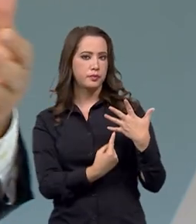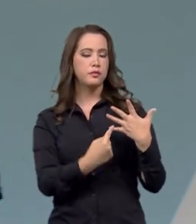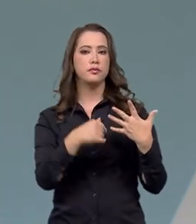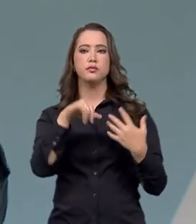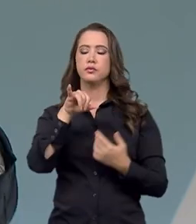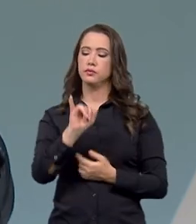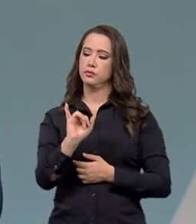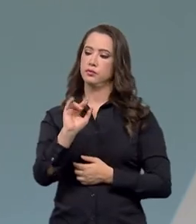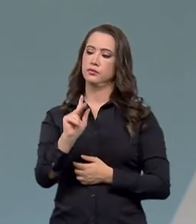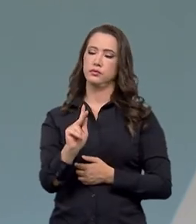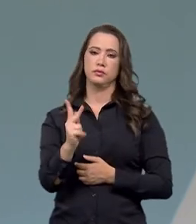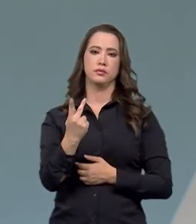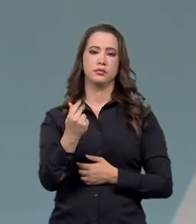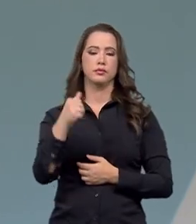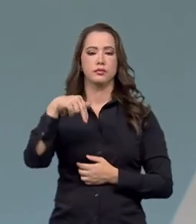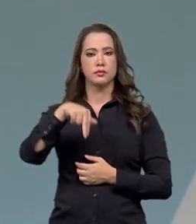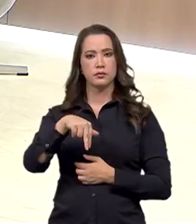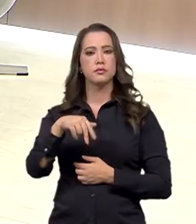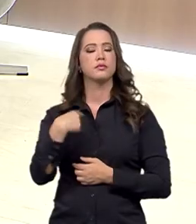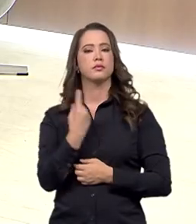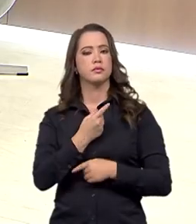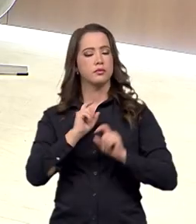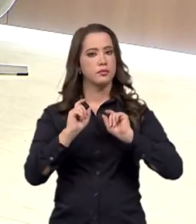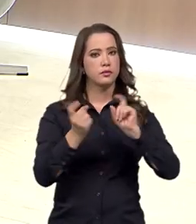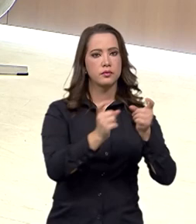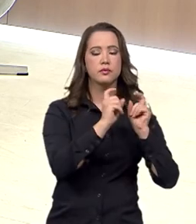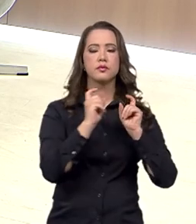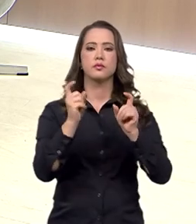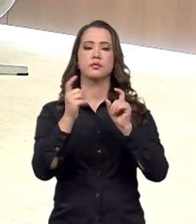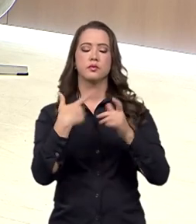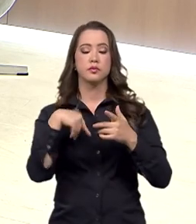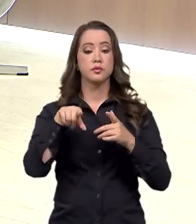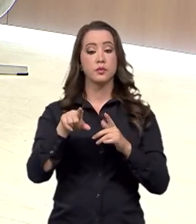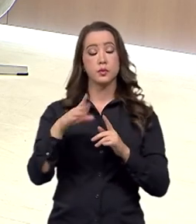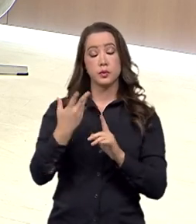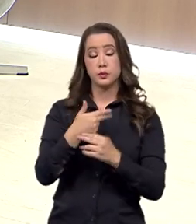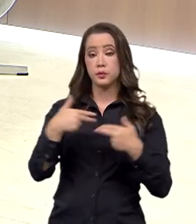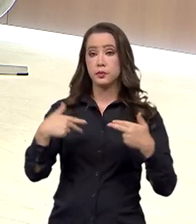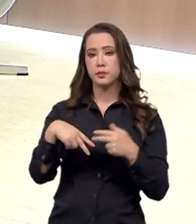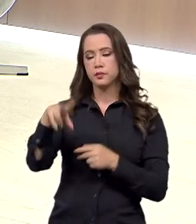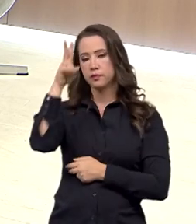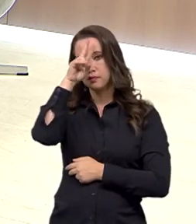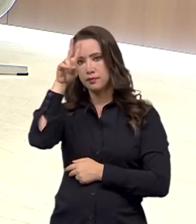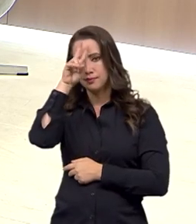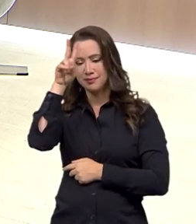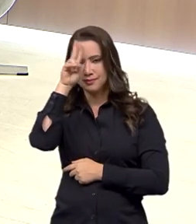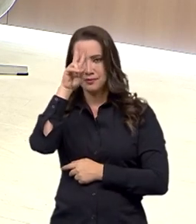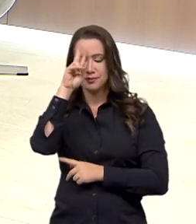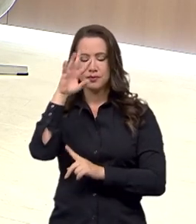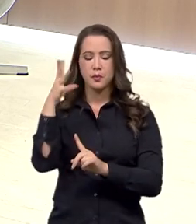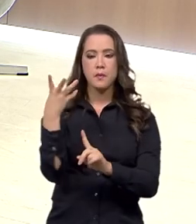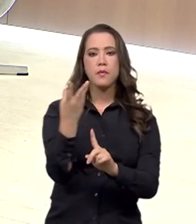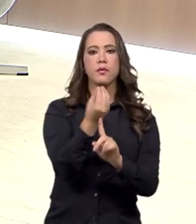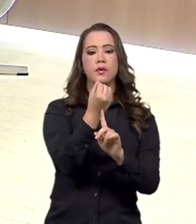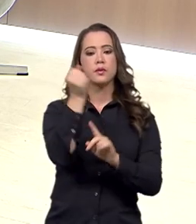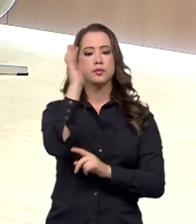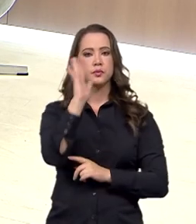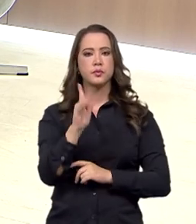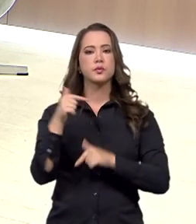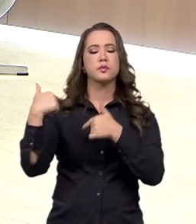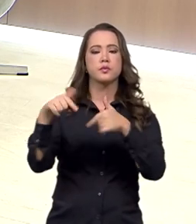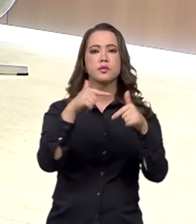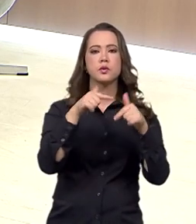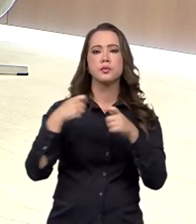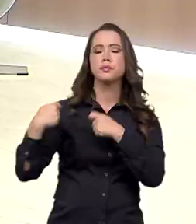né? A gente falou da gestão do patrimônio histórico e artístico nacional, mas isso é um trabalho que é uma